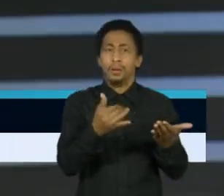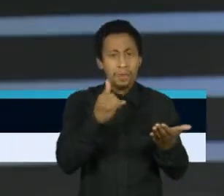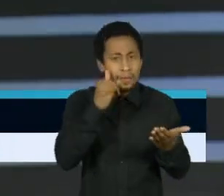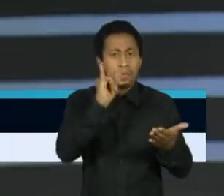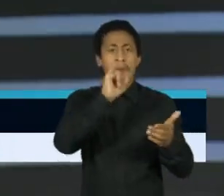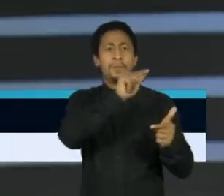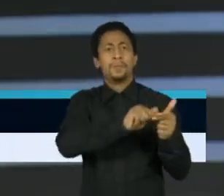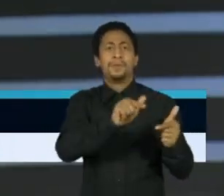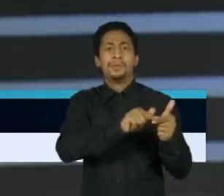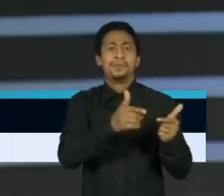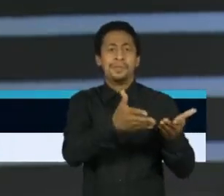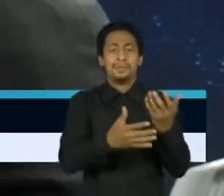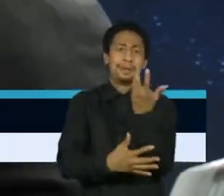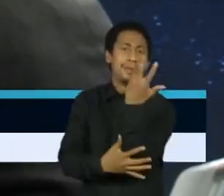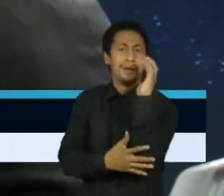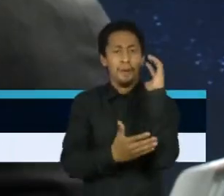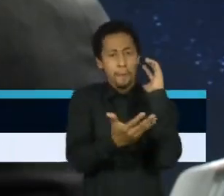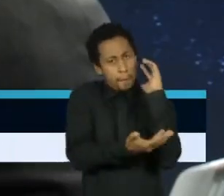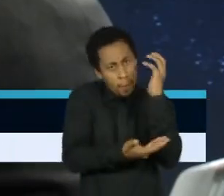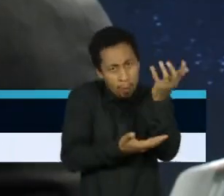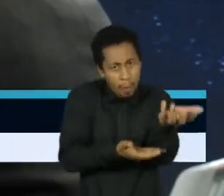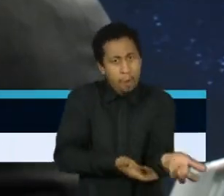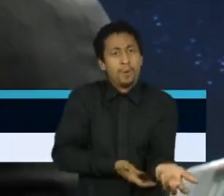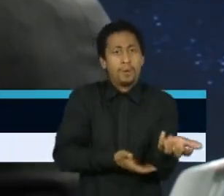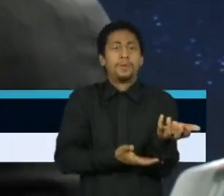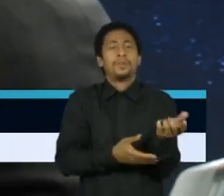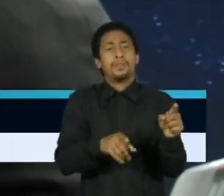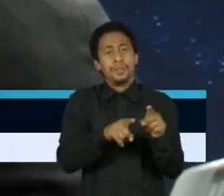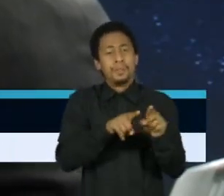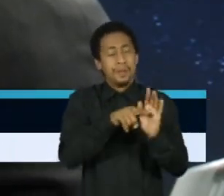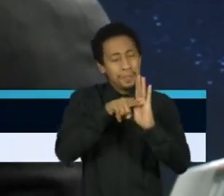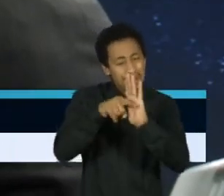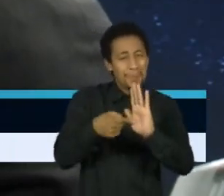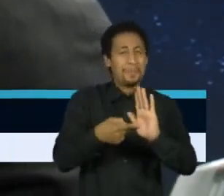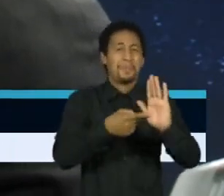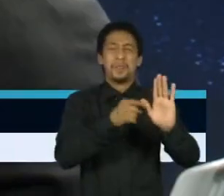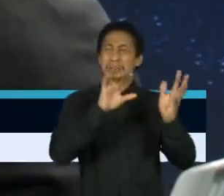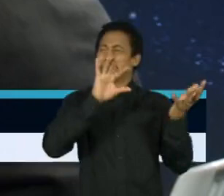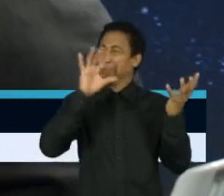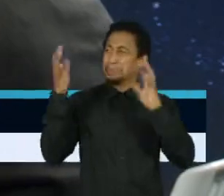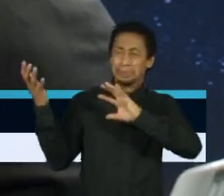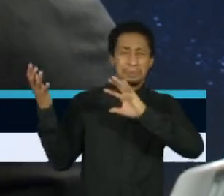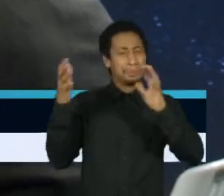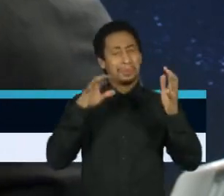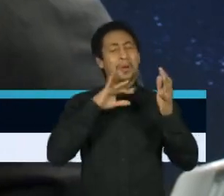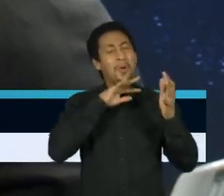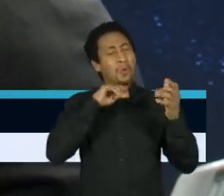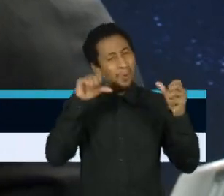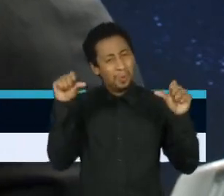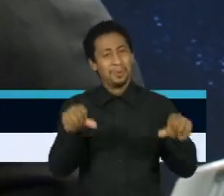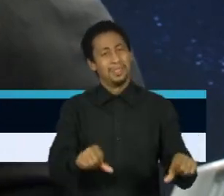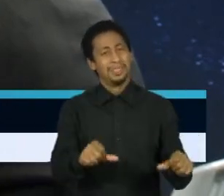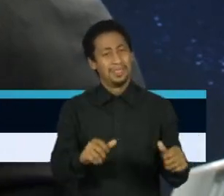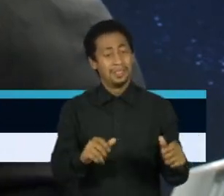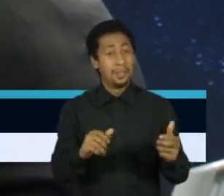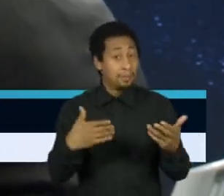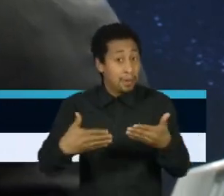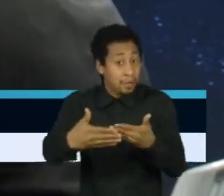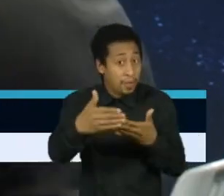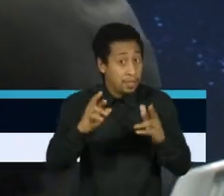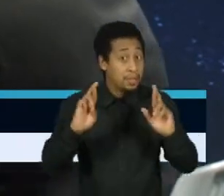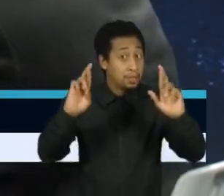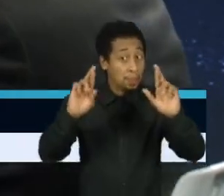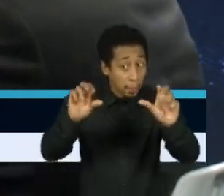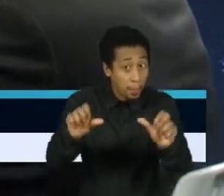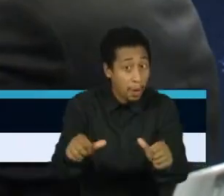números com relação ao desmatamento e os números ruins registrados com relação às mudanças climáticas. A gente pode ter alguma esperança daqui para frente